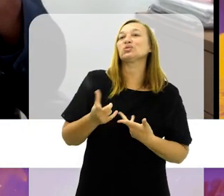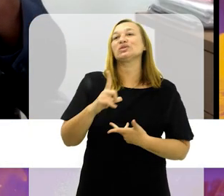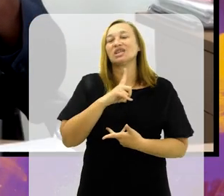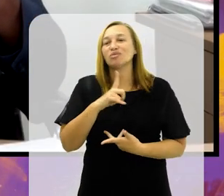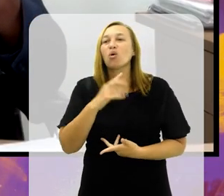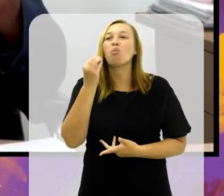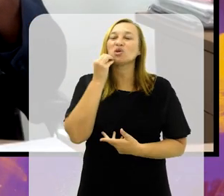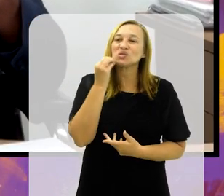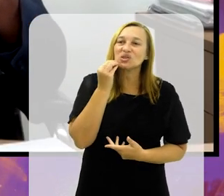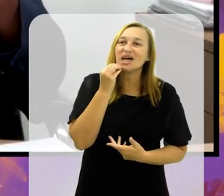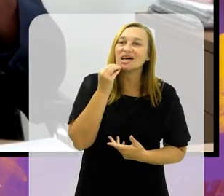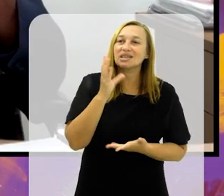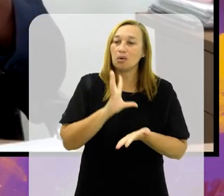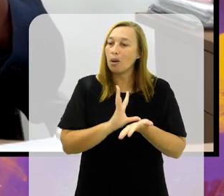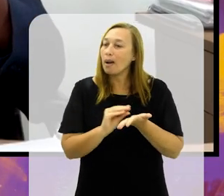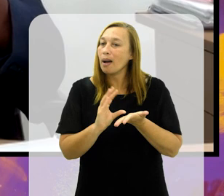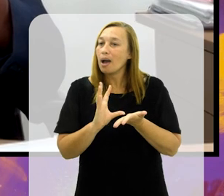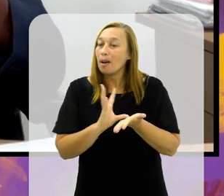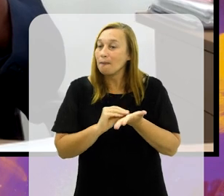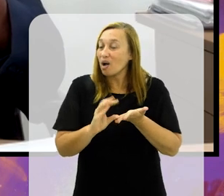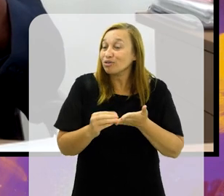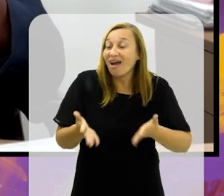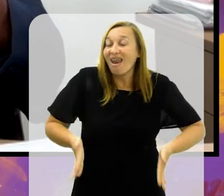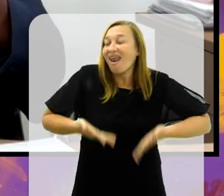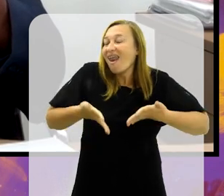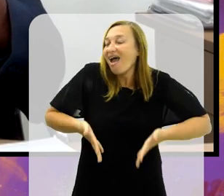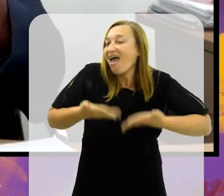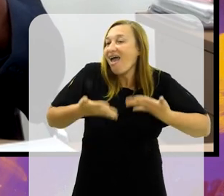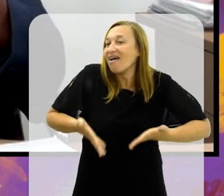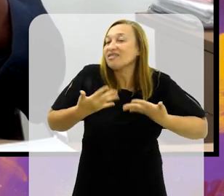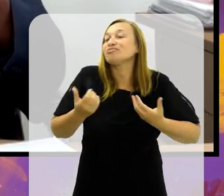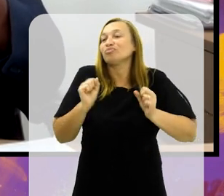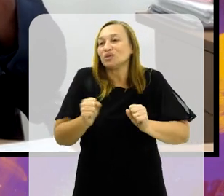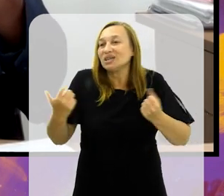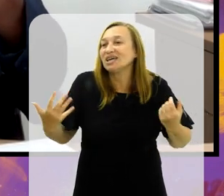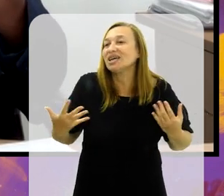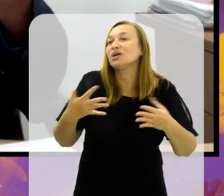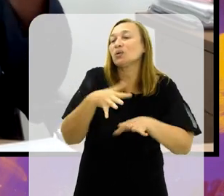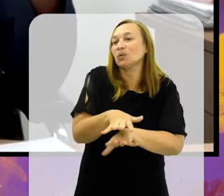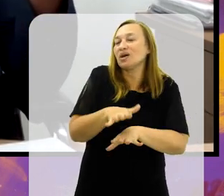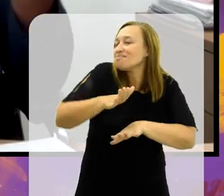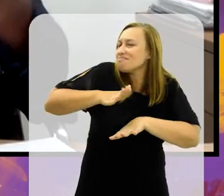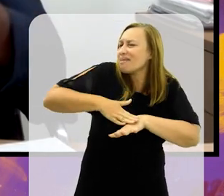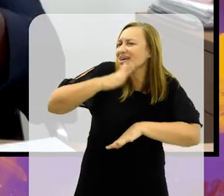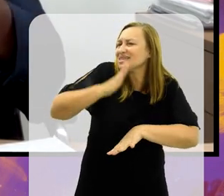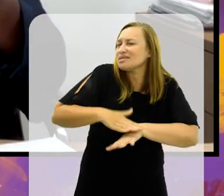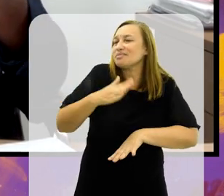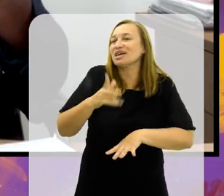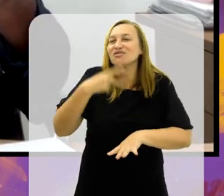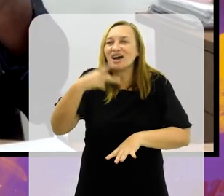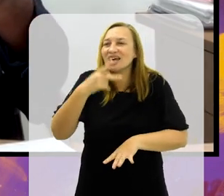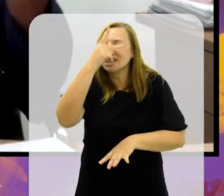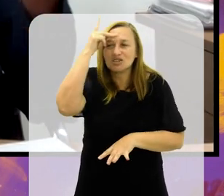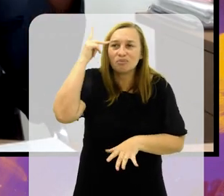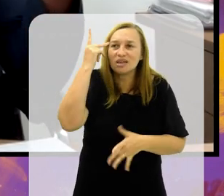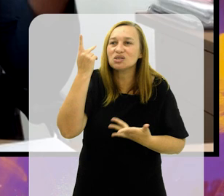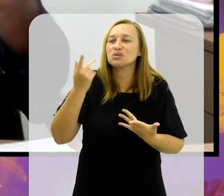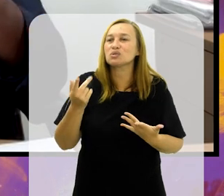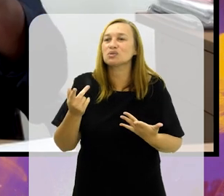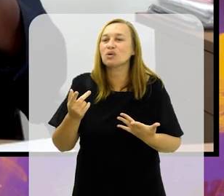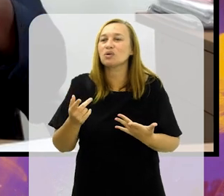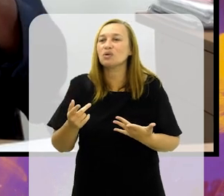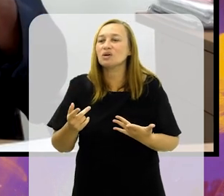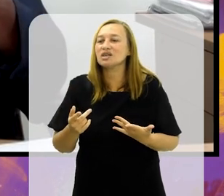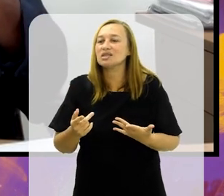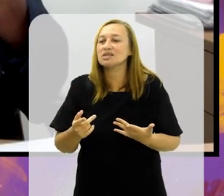acho que a gente tem a oportunidade de ter uma pauta leve, que é o esporte, e poder inserir isso aí. Cada vez mais falar